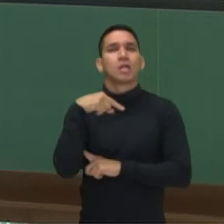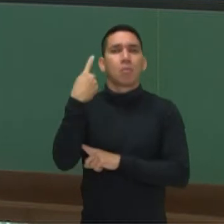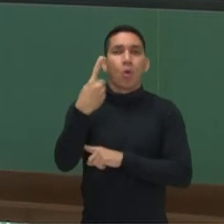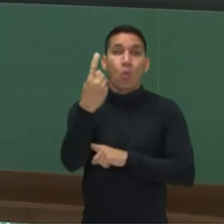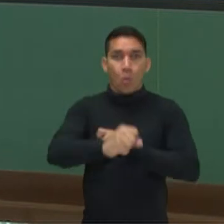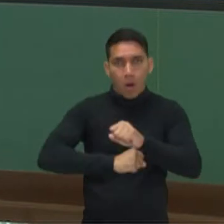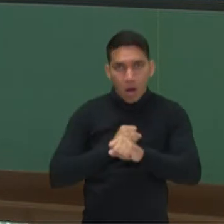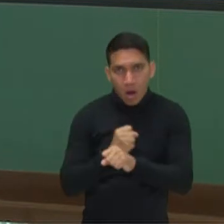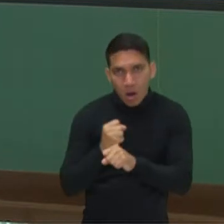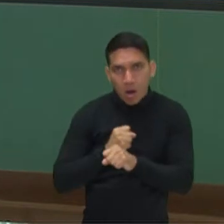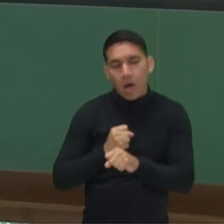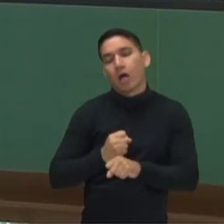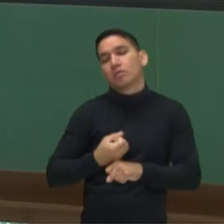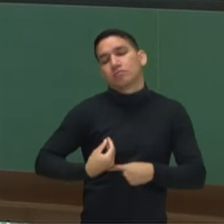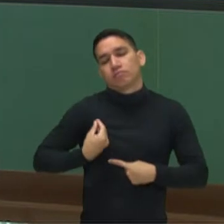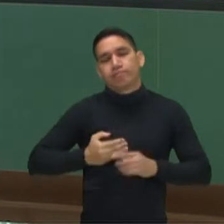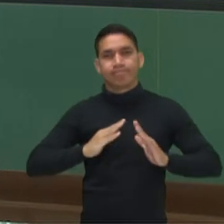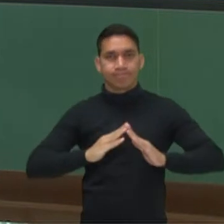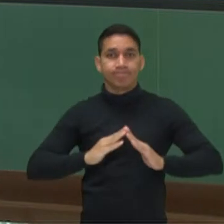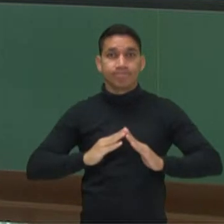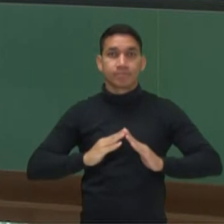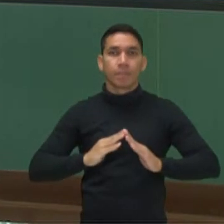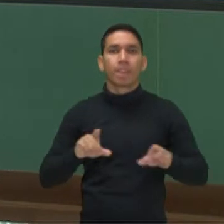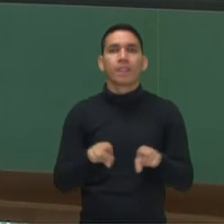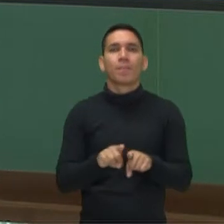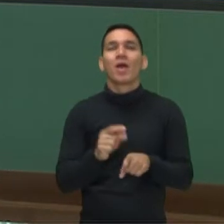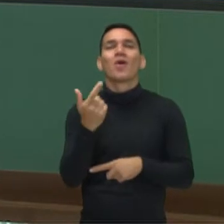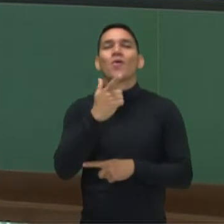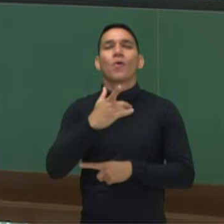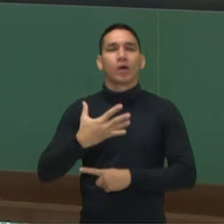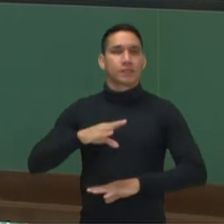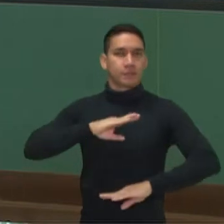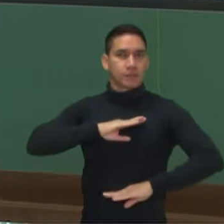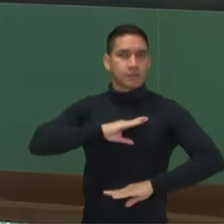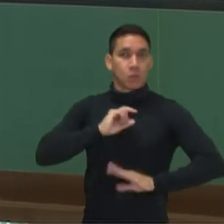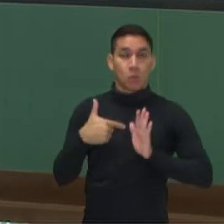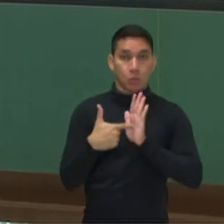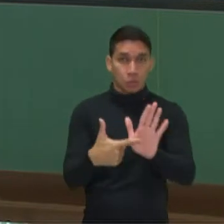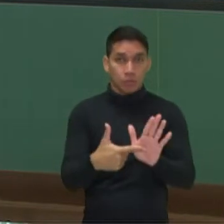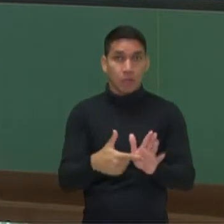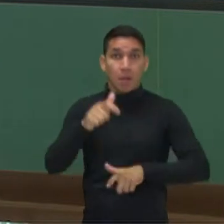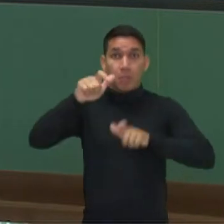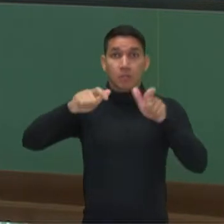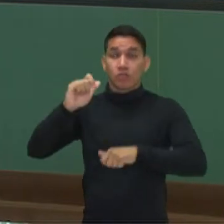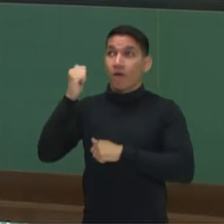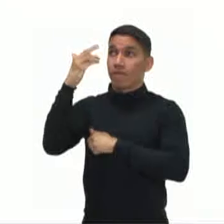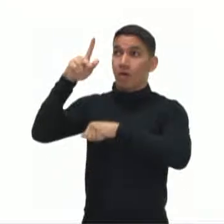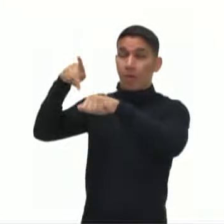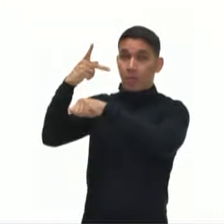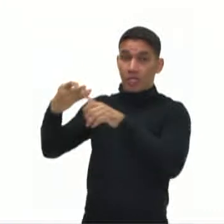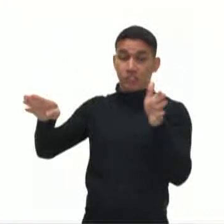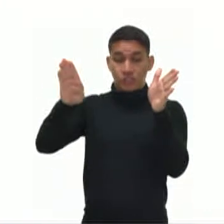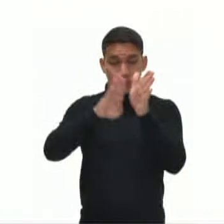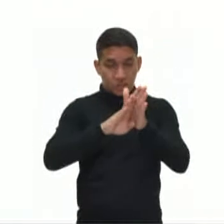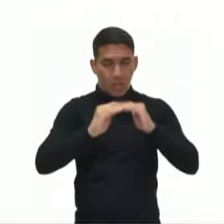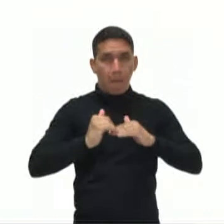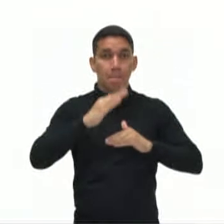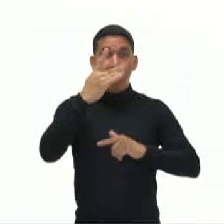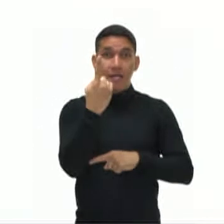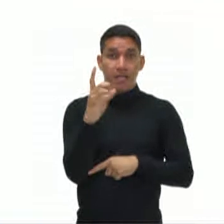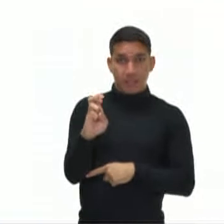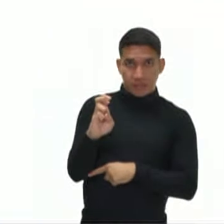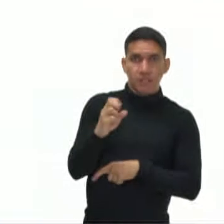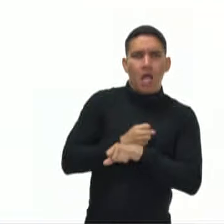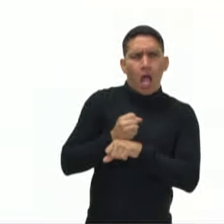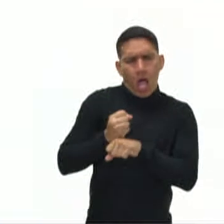de morar um ano aqui no Brasil. Também temos aqui outras situações, né? Os estrangeiros que residem há mais de 15 anos no Brasil